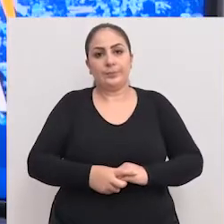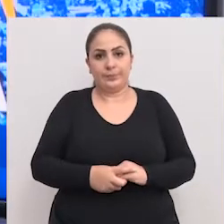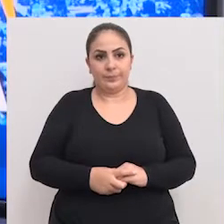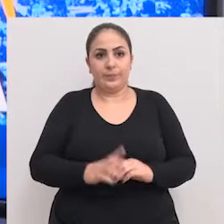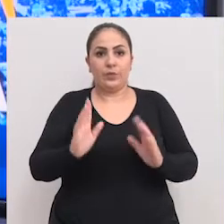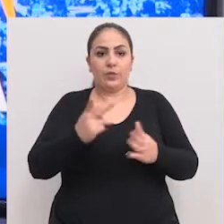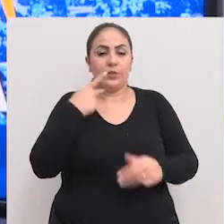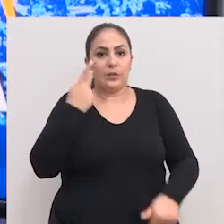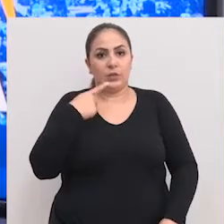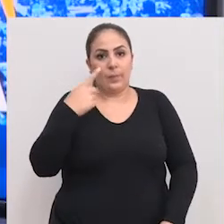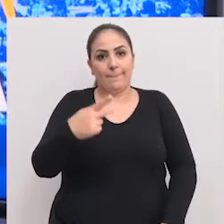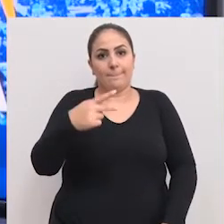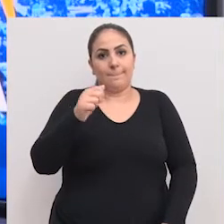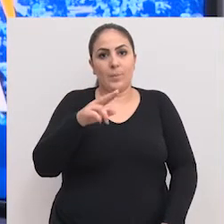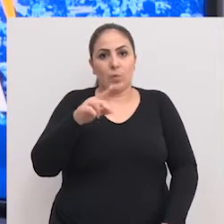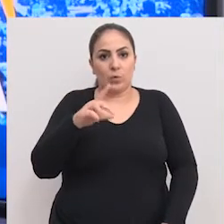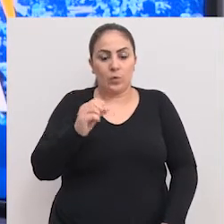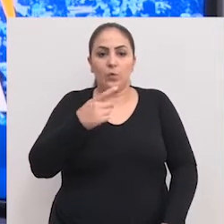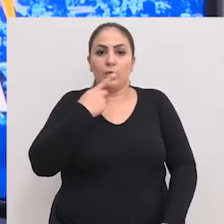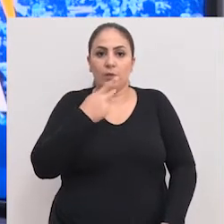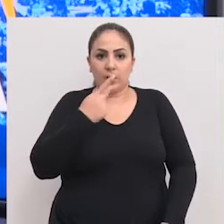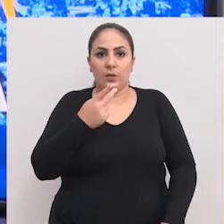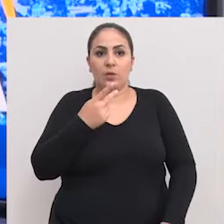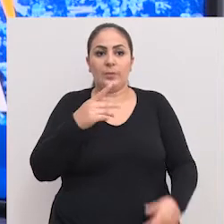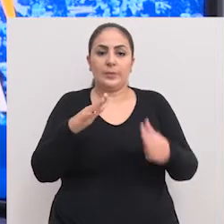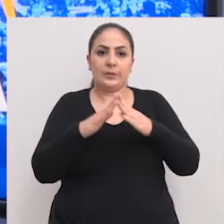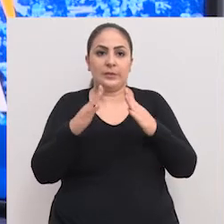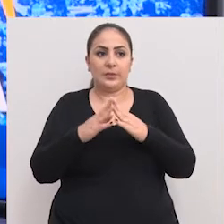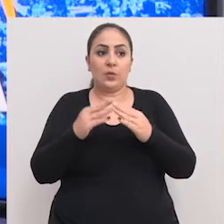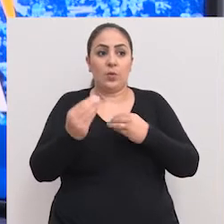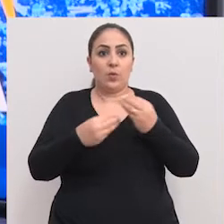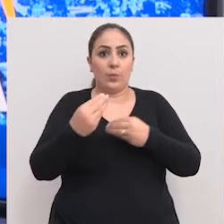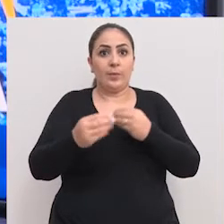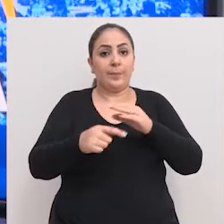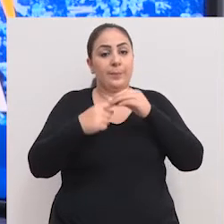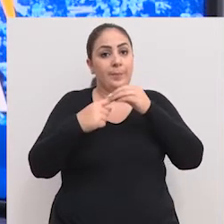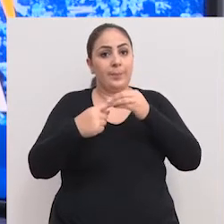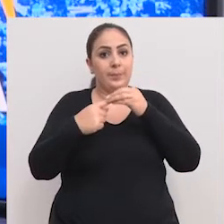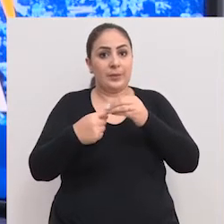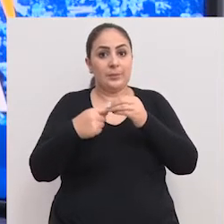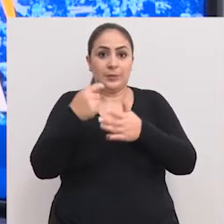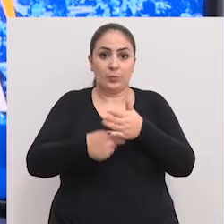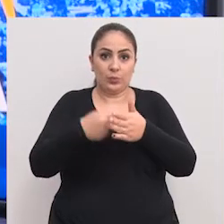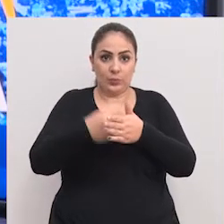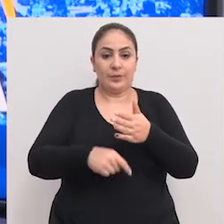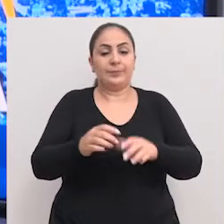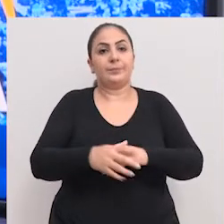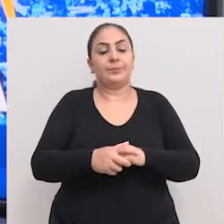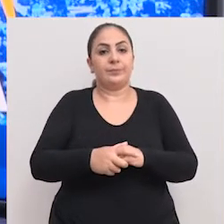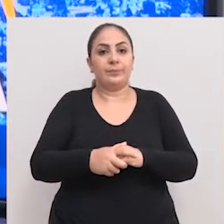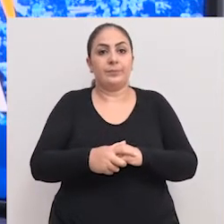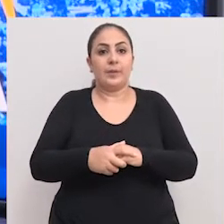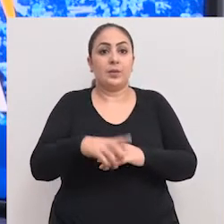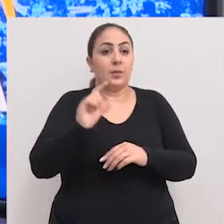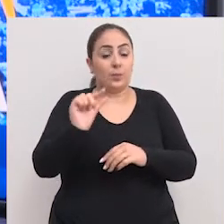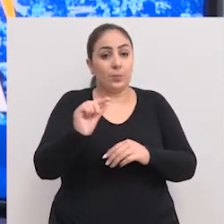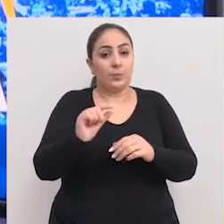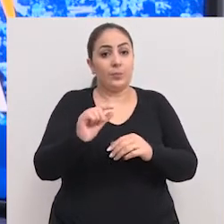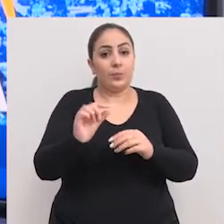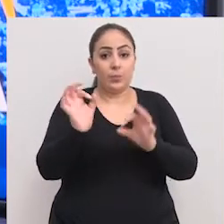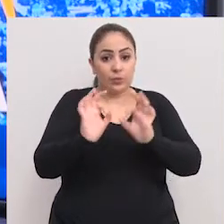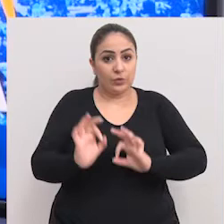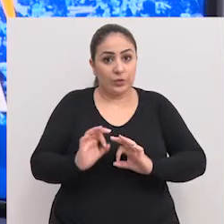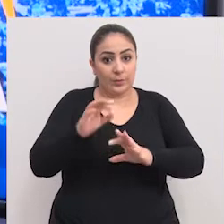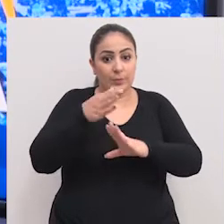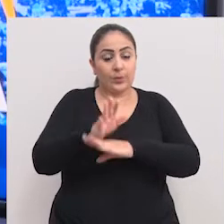Já o vereador Paulo Neckli destacou a habitação como uma de suas principais bandeiras e o seu mais